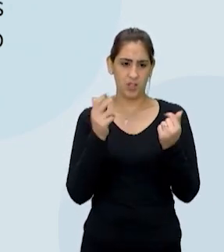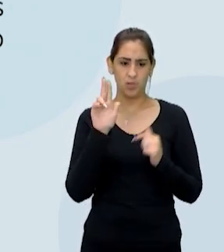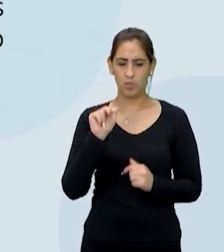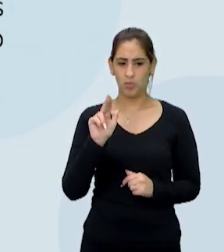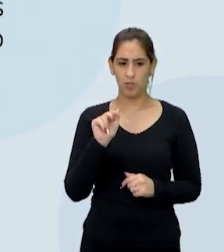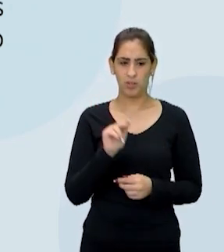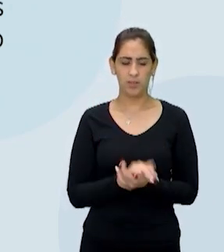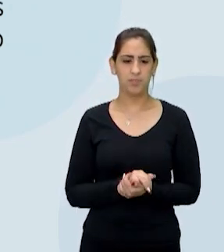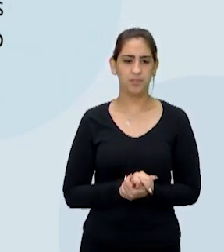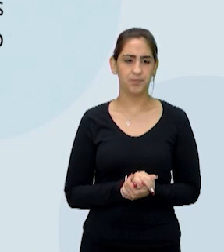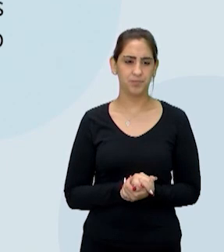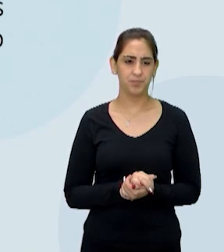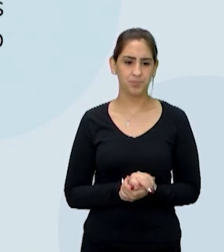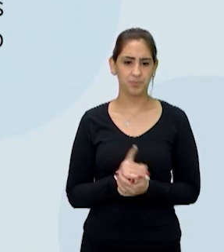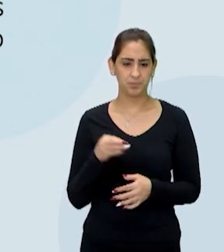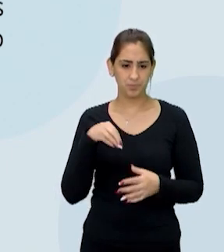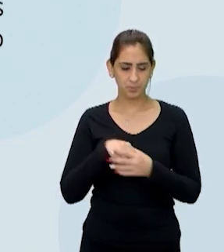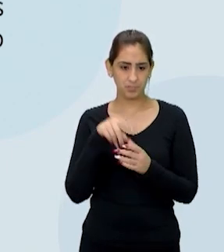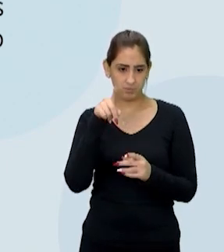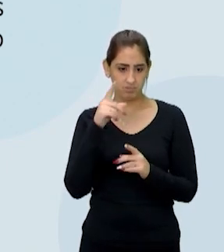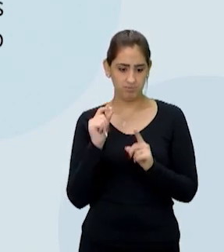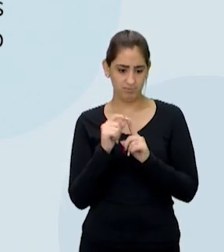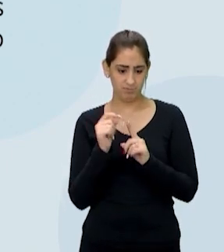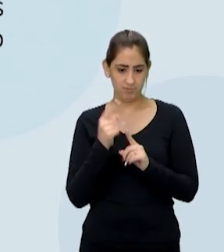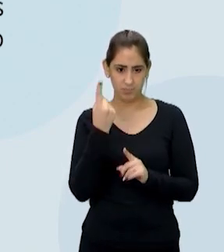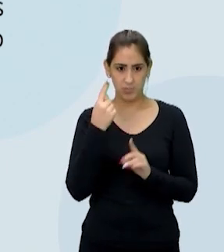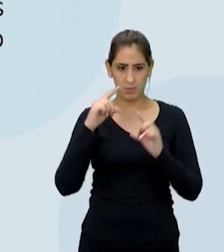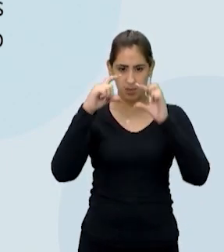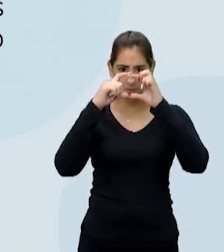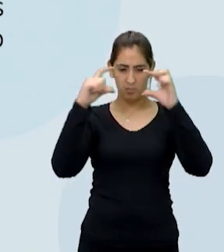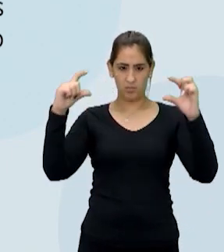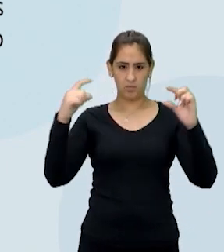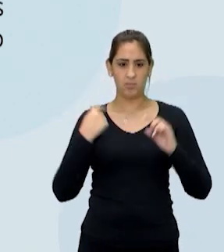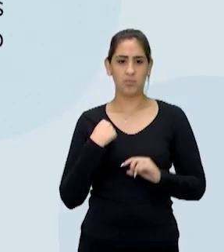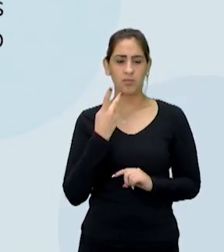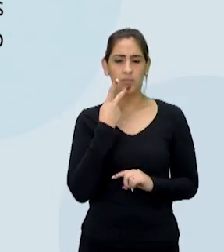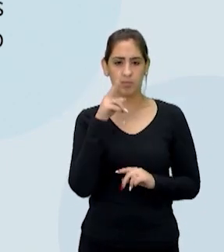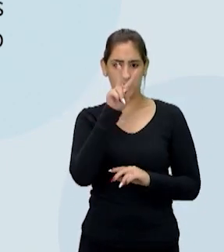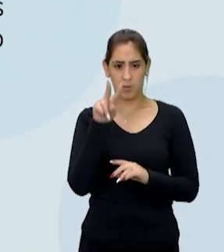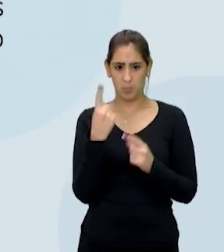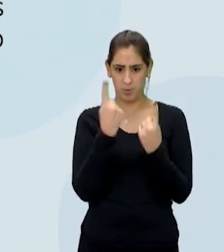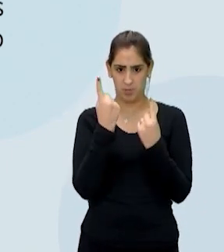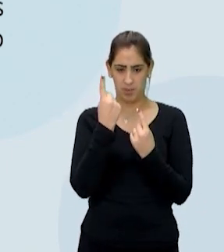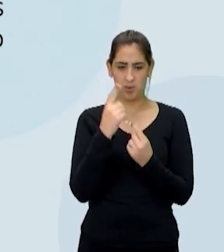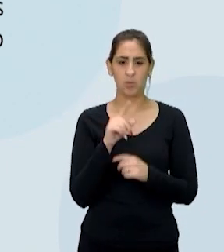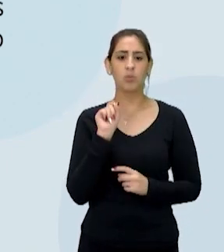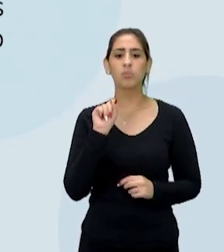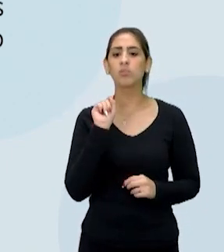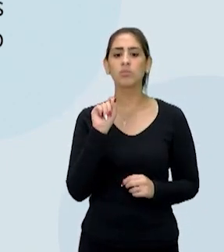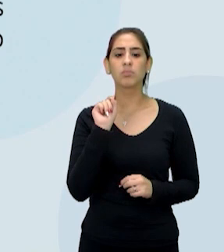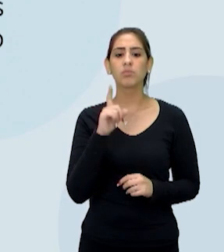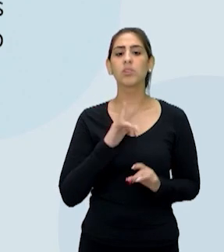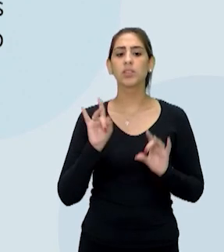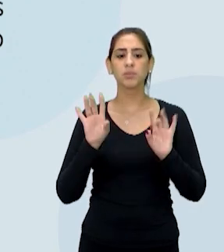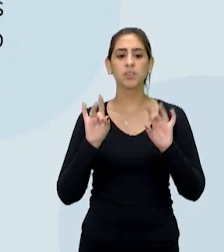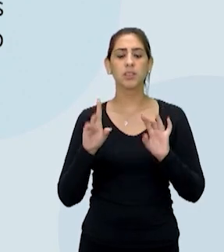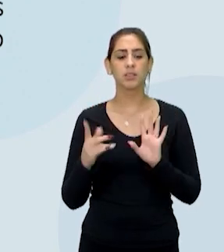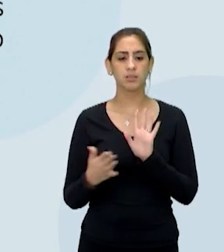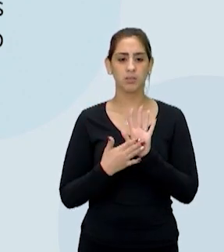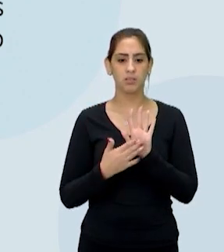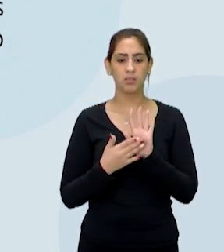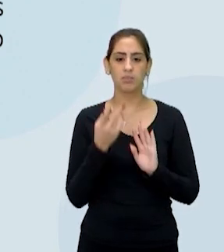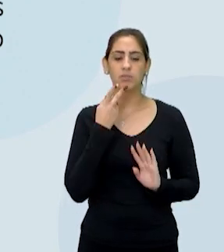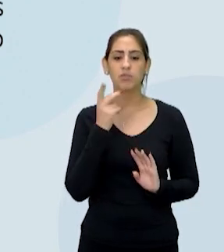financeiro. Então, nesse ponto aqui, nesse primeiro parágrafo dessa que a gente está lendo, a gente já tem um especialista no assunto